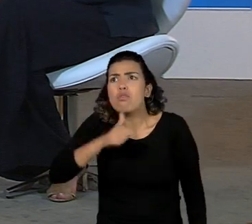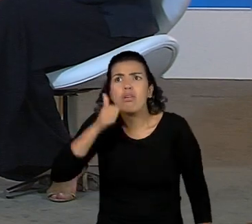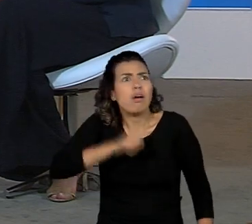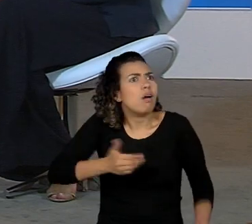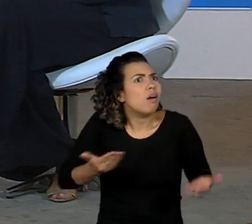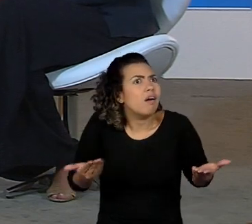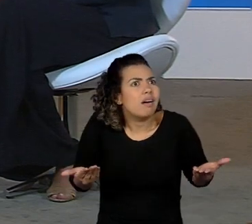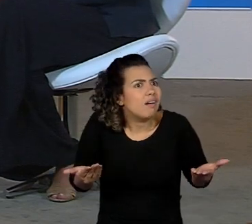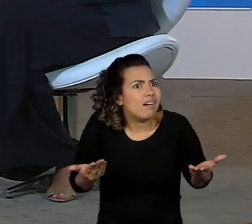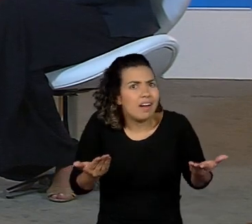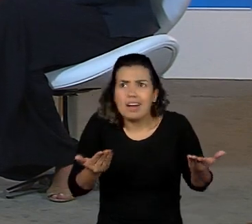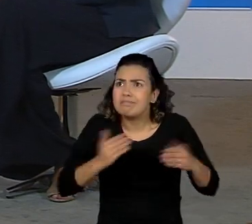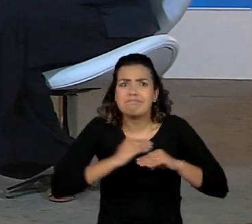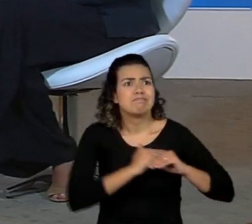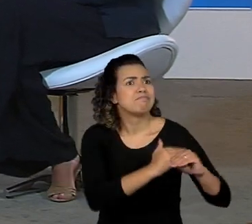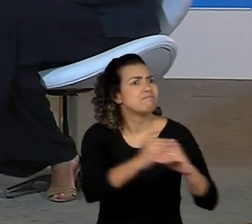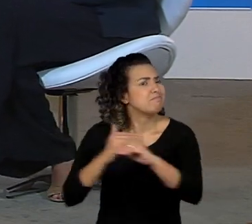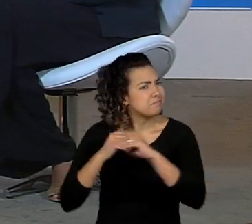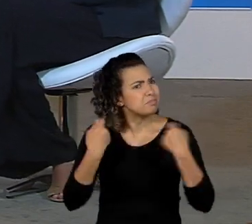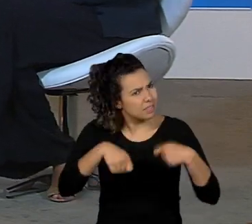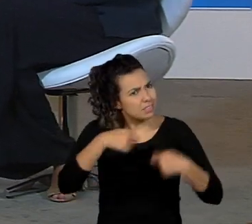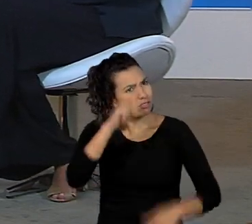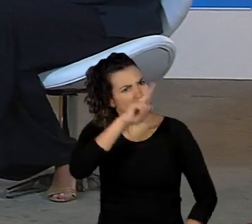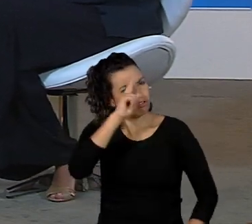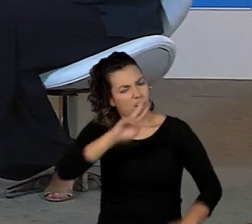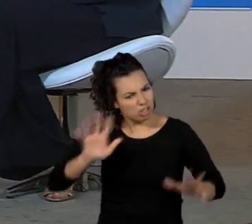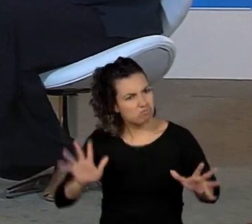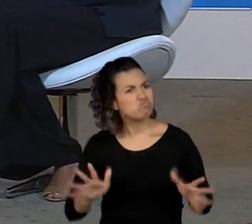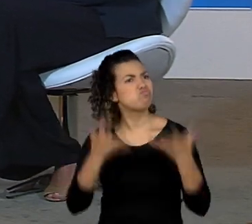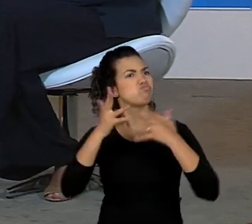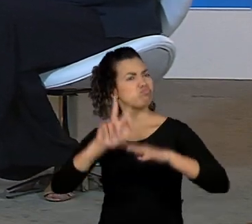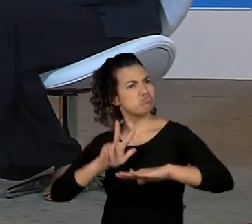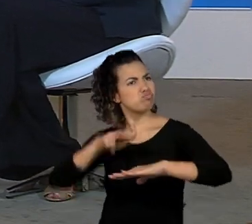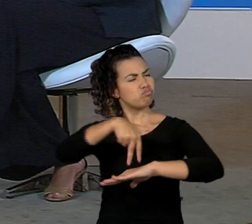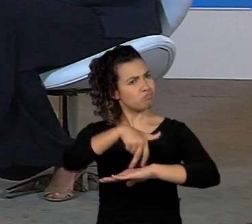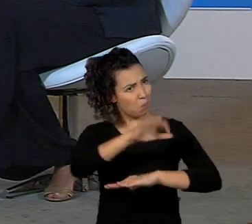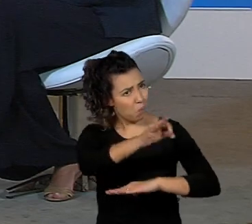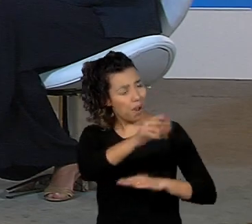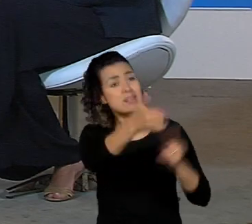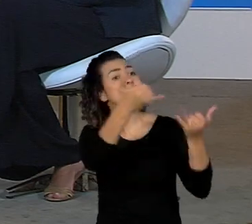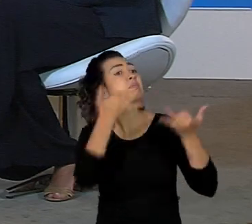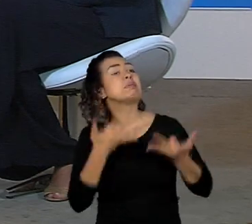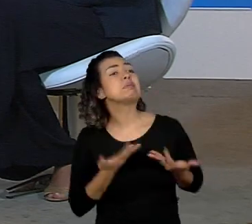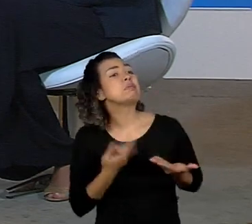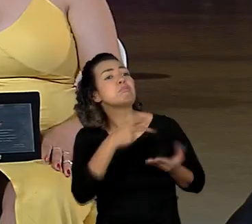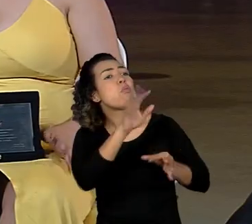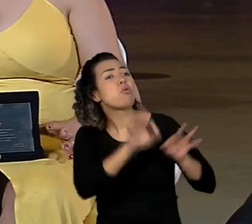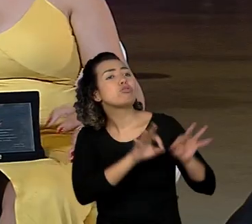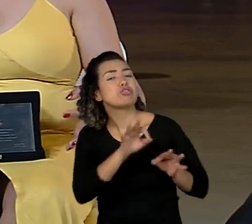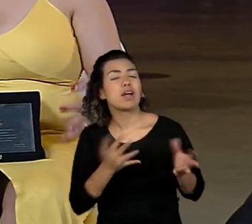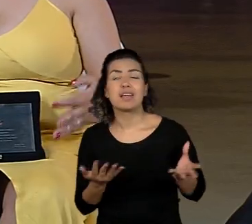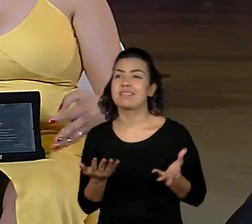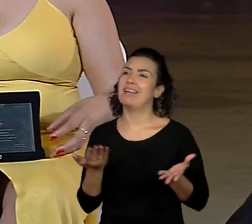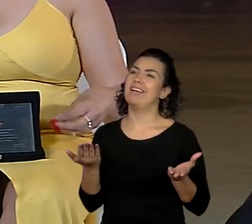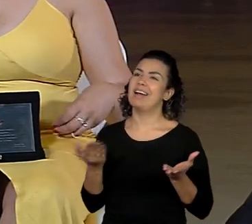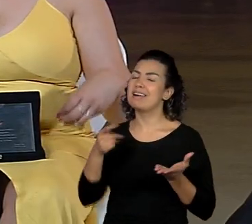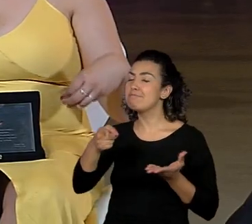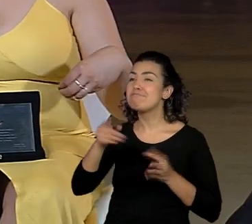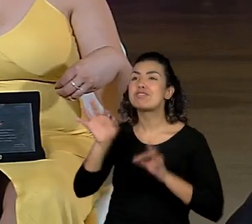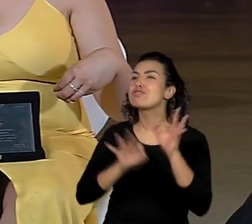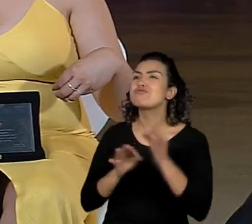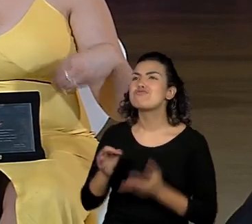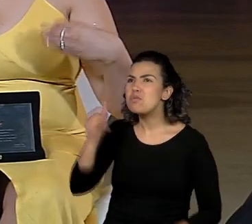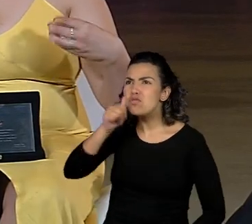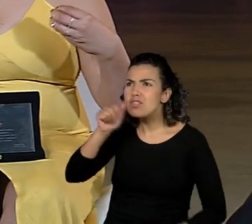não é, professora? Que precisam ter suas histórias exaltadas. Conta um pouco para a gente sobre esse projeto, Karina. O projeto Mulheres da Minha Vida